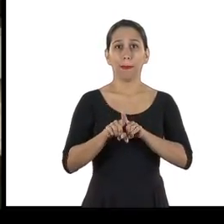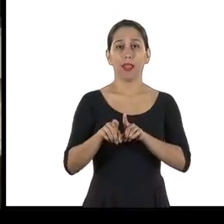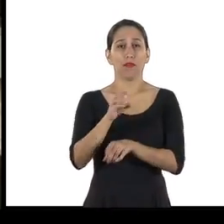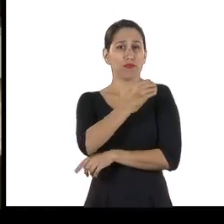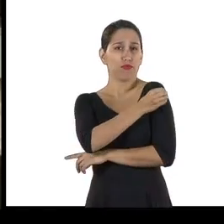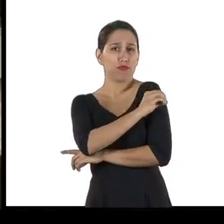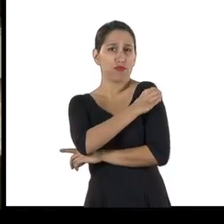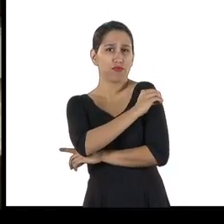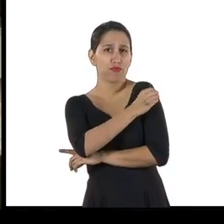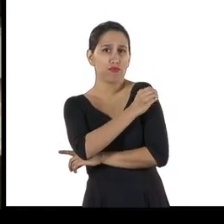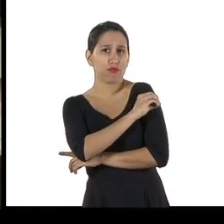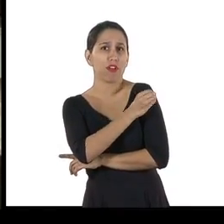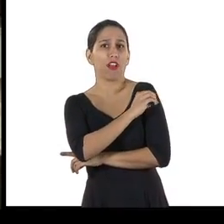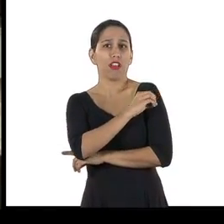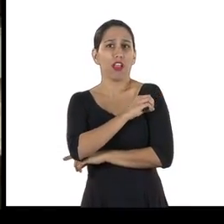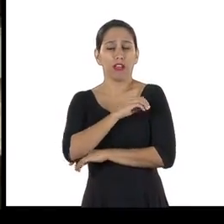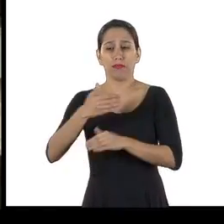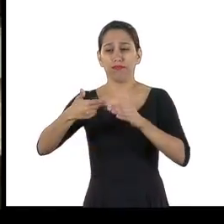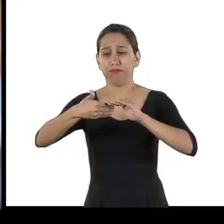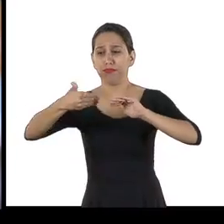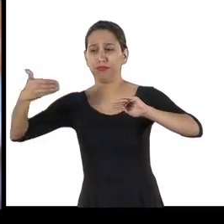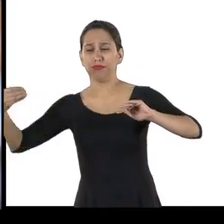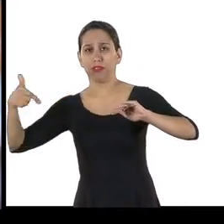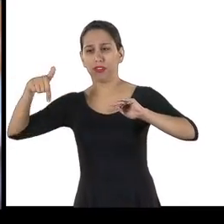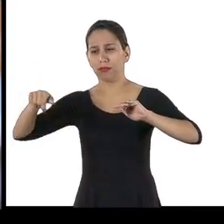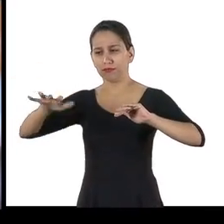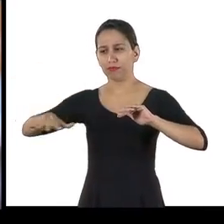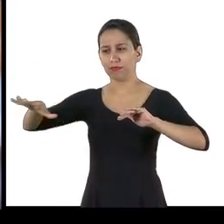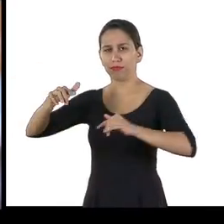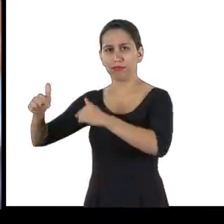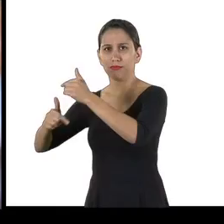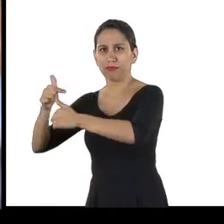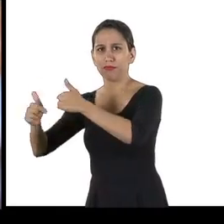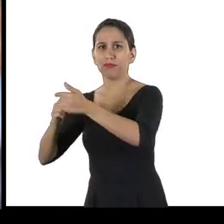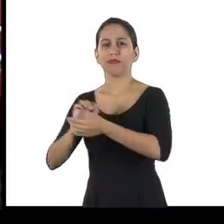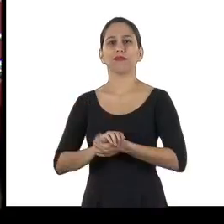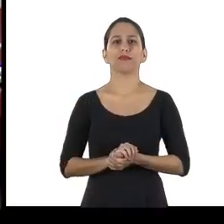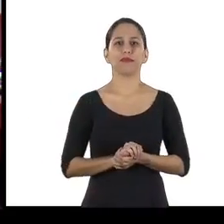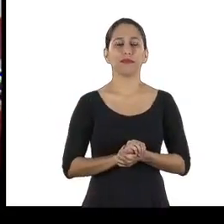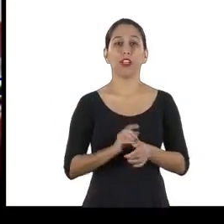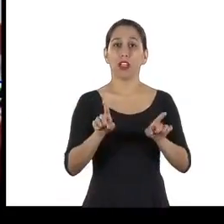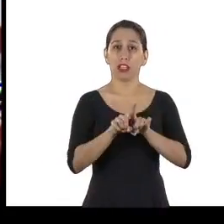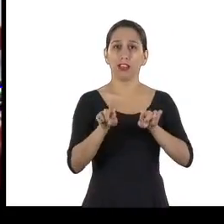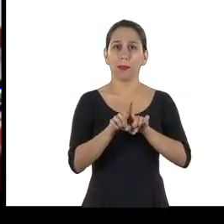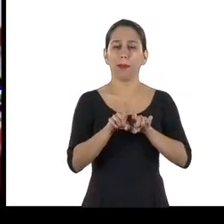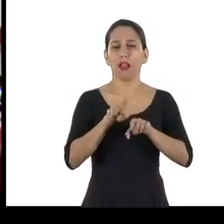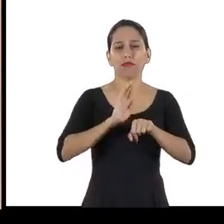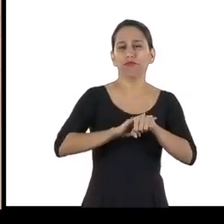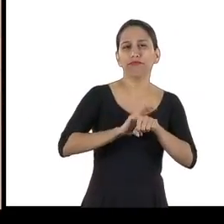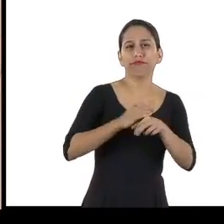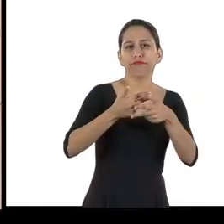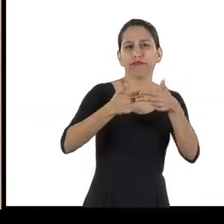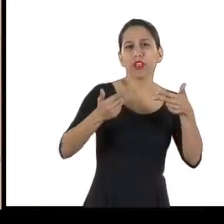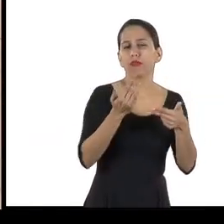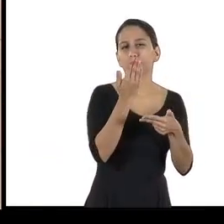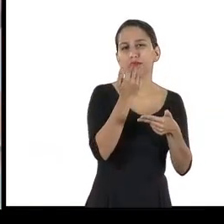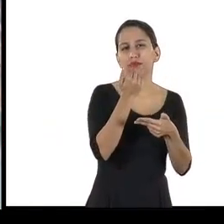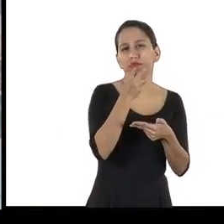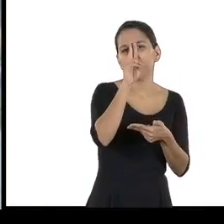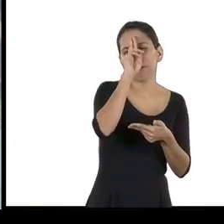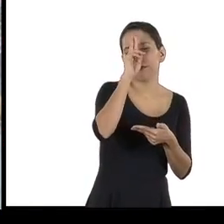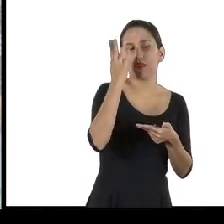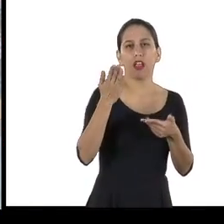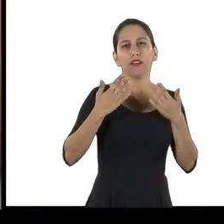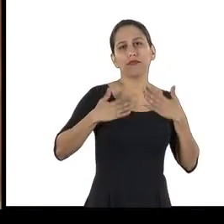locais separados das áreas de trabalho e áreas de vivências para pausas, refeições e o descanso dos